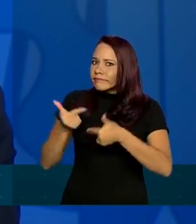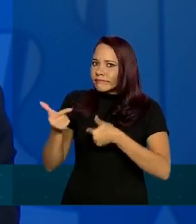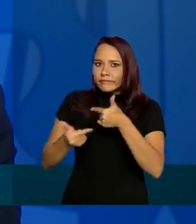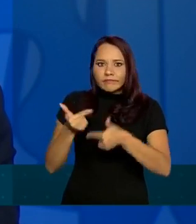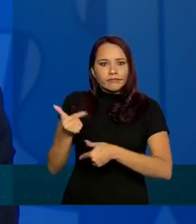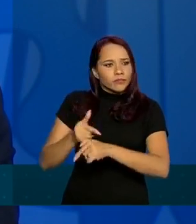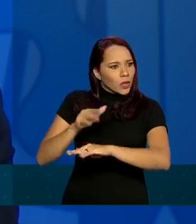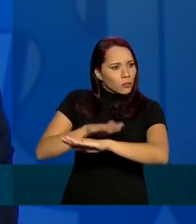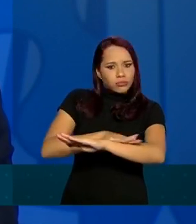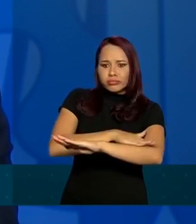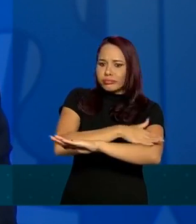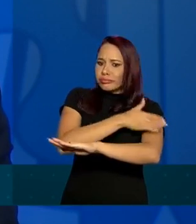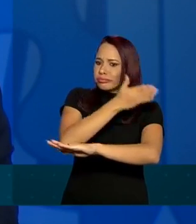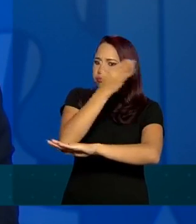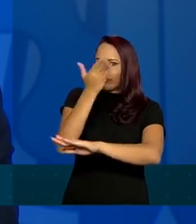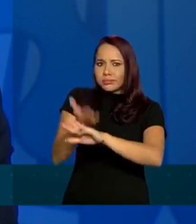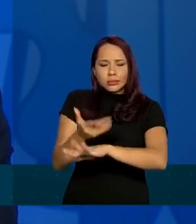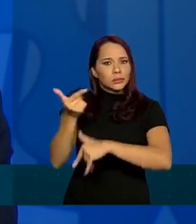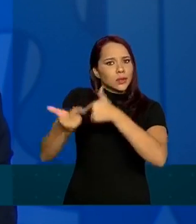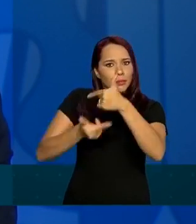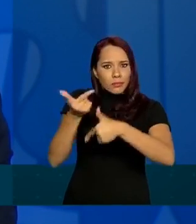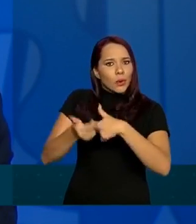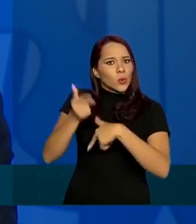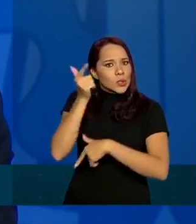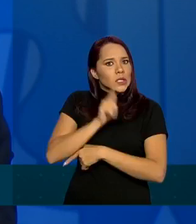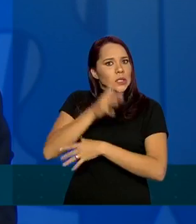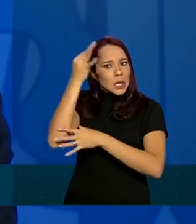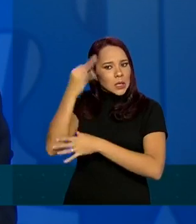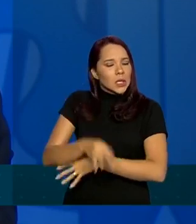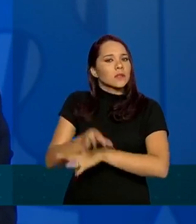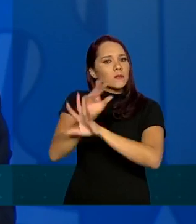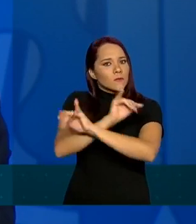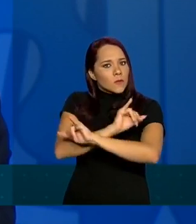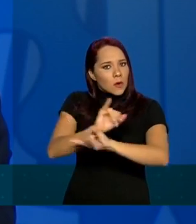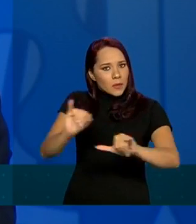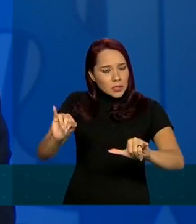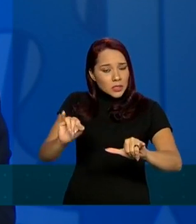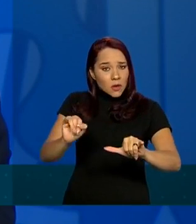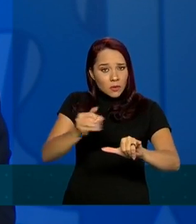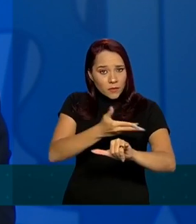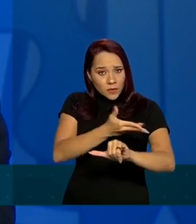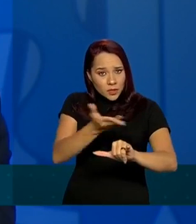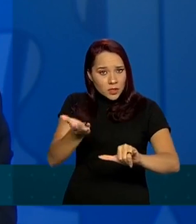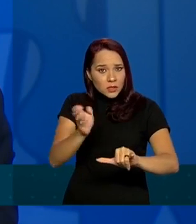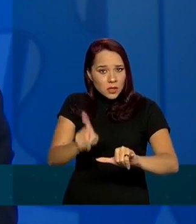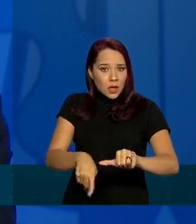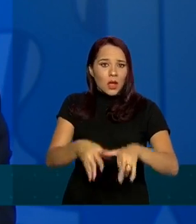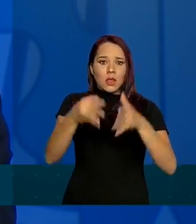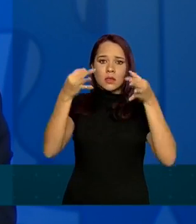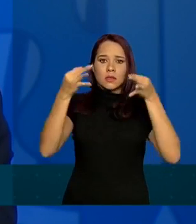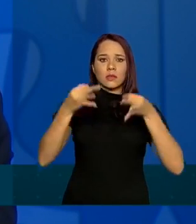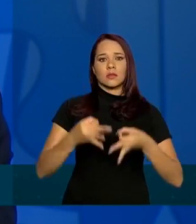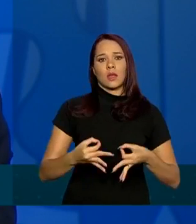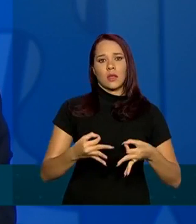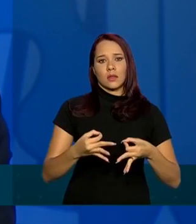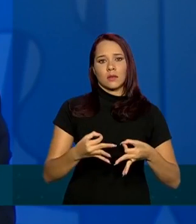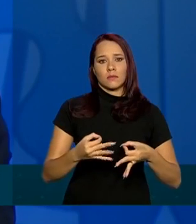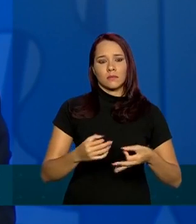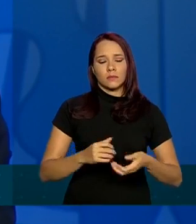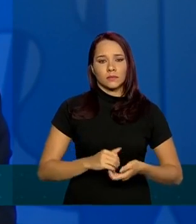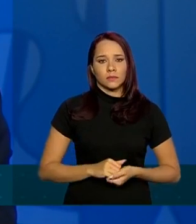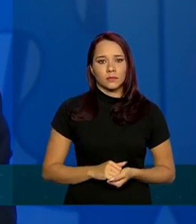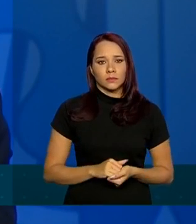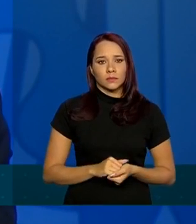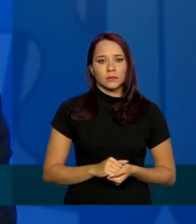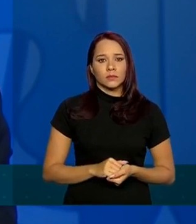quase diuturnamente para que a gente tenha certeza de que a informação que vai sair do ministério da saúde seja a informação